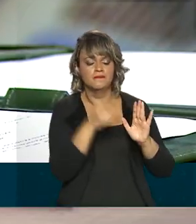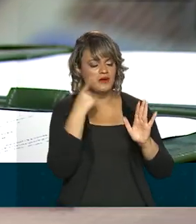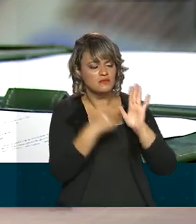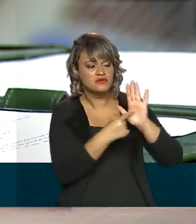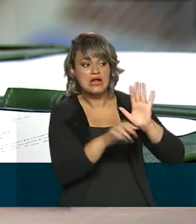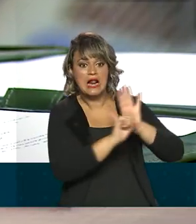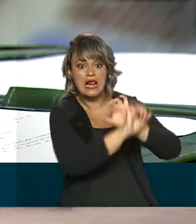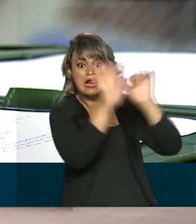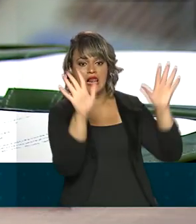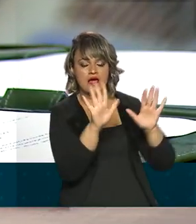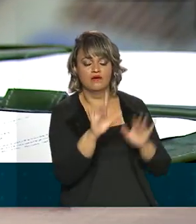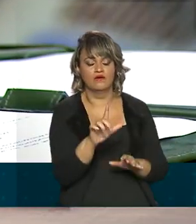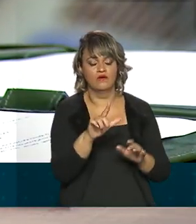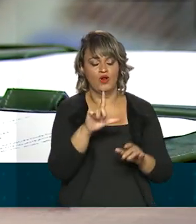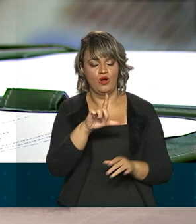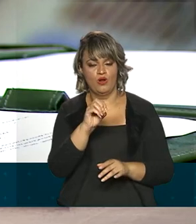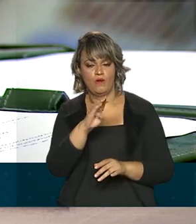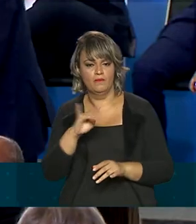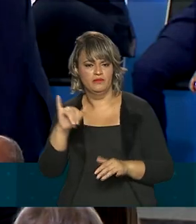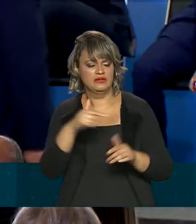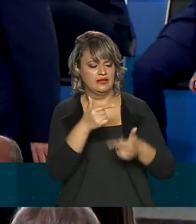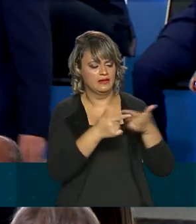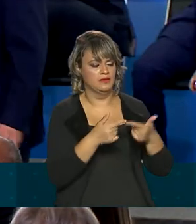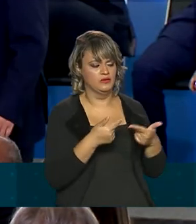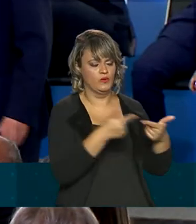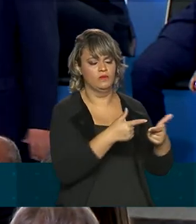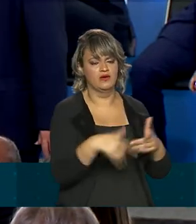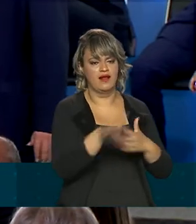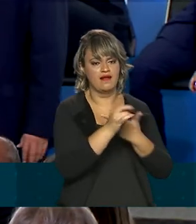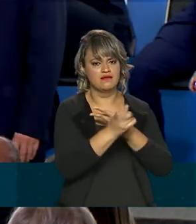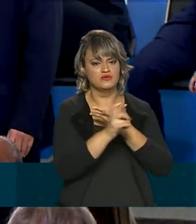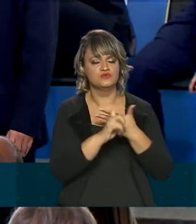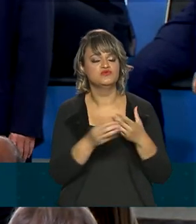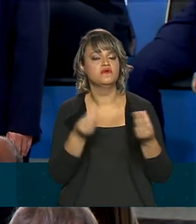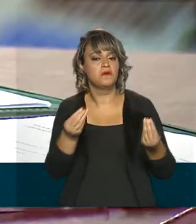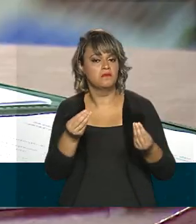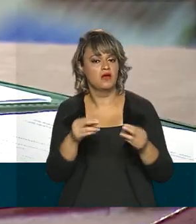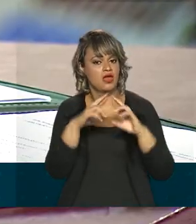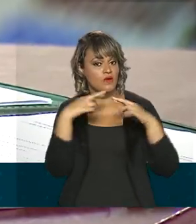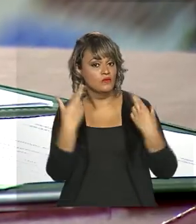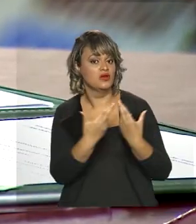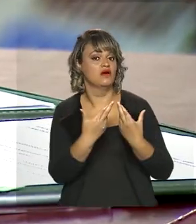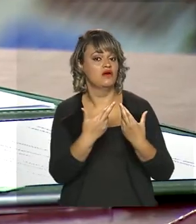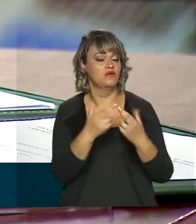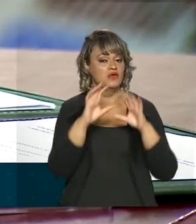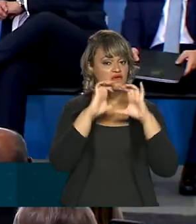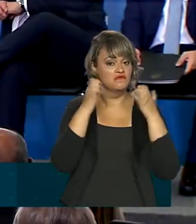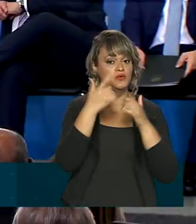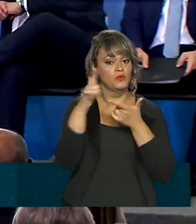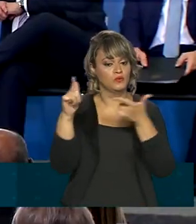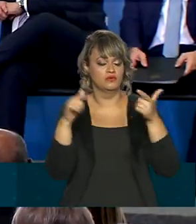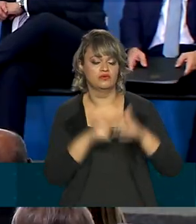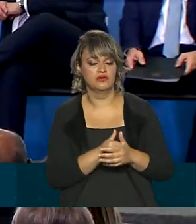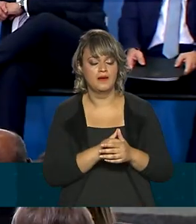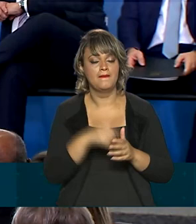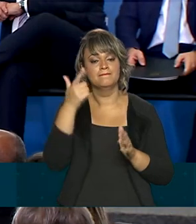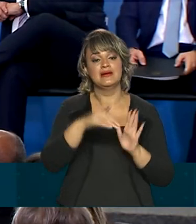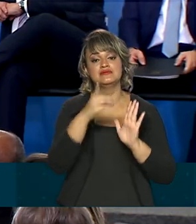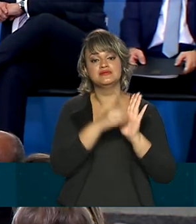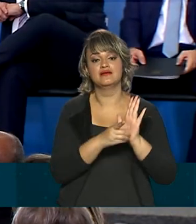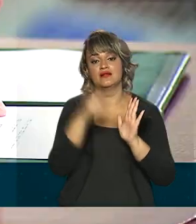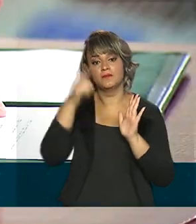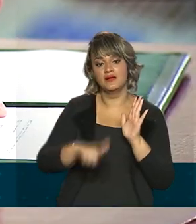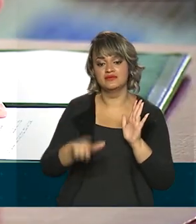transparência à participação de agentes públicos do Poder Executivo Federal em reuniões e eventos. Outro decreto